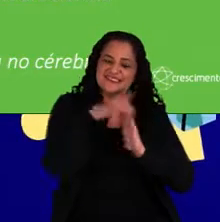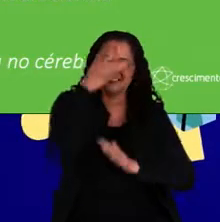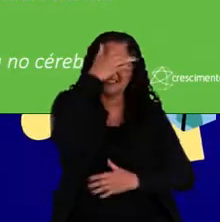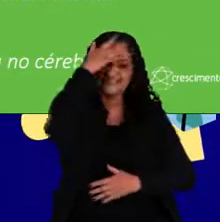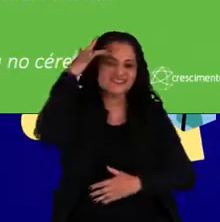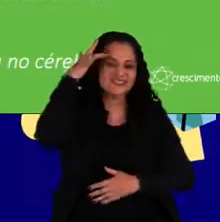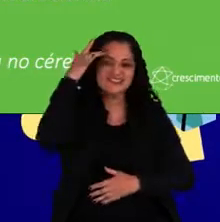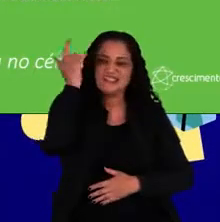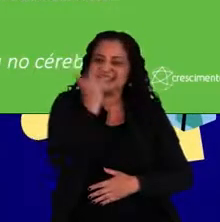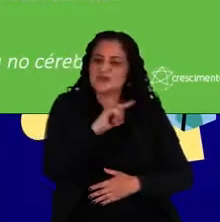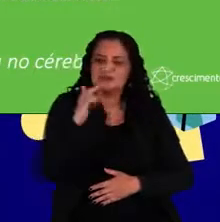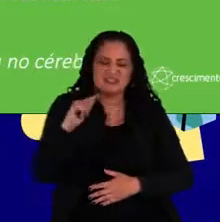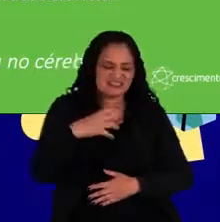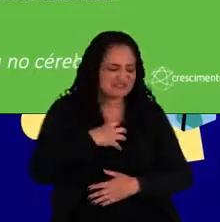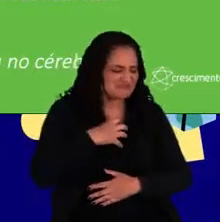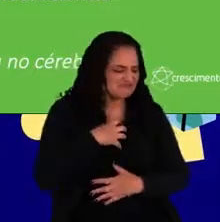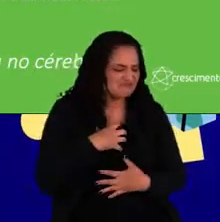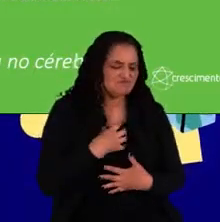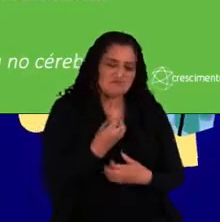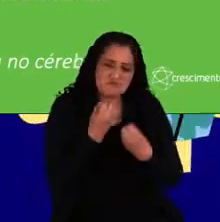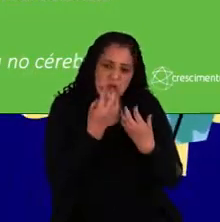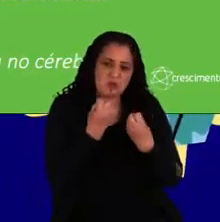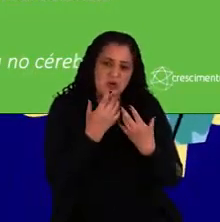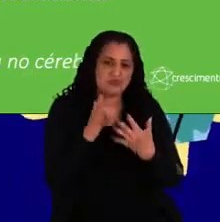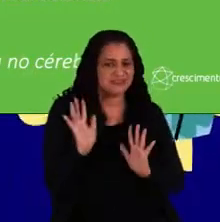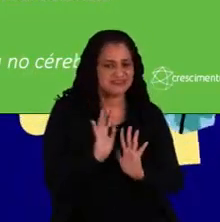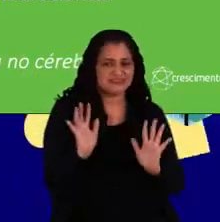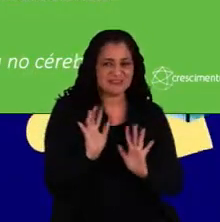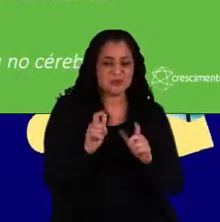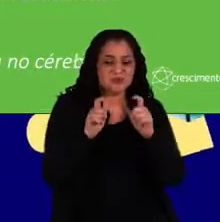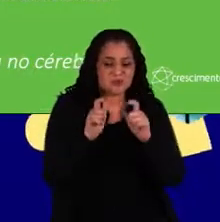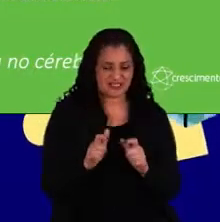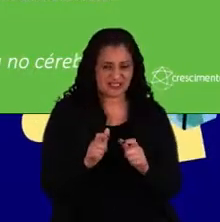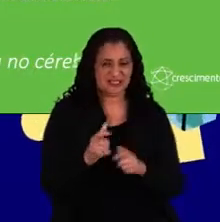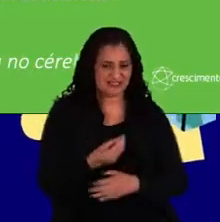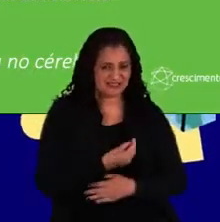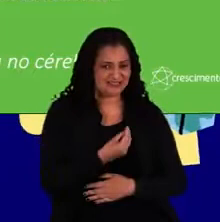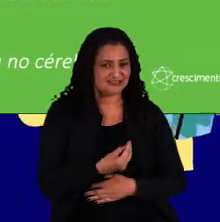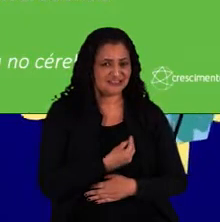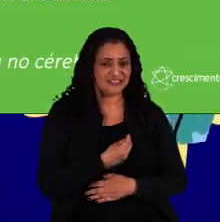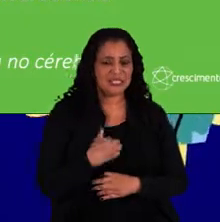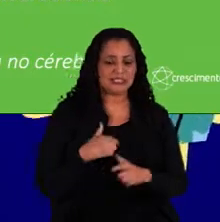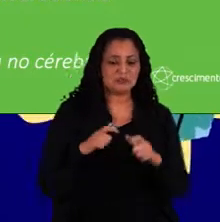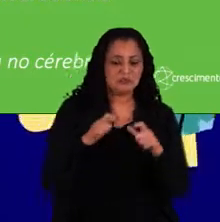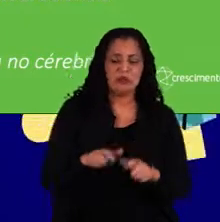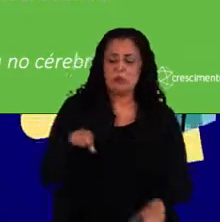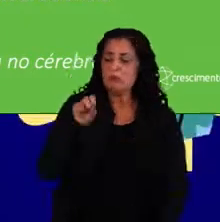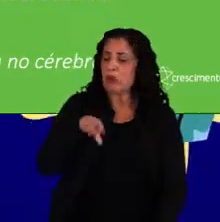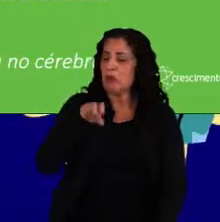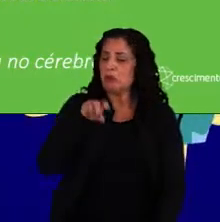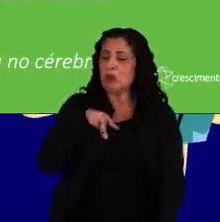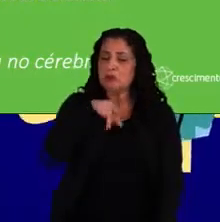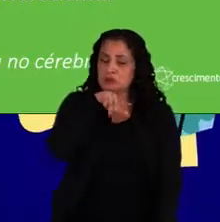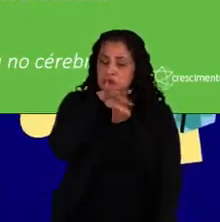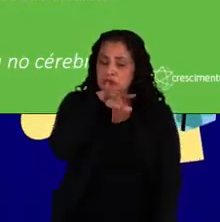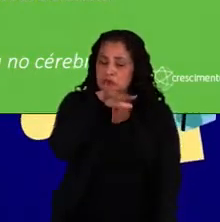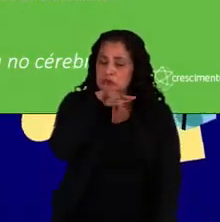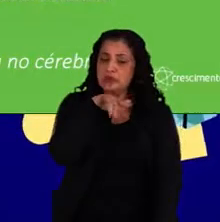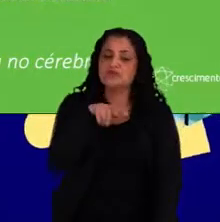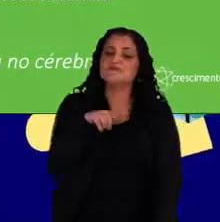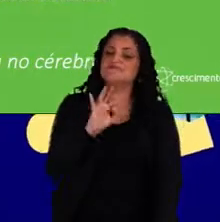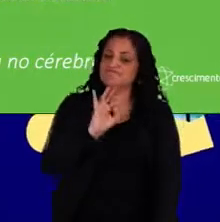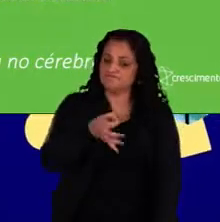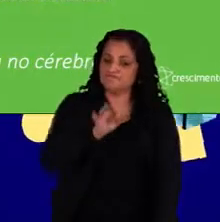pessoas que não estão se sentindo confortáveis no ambiente onde estão, que estão num ambiente tóxico, por exemplo,